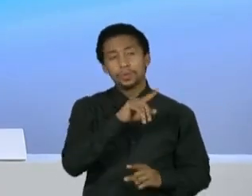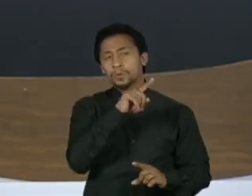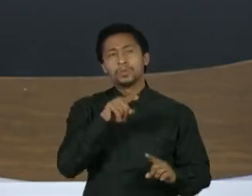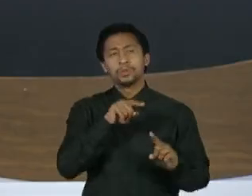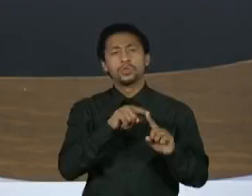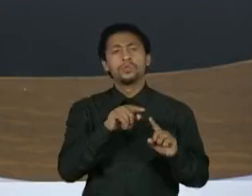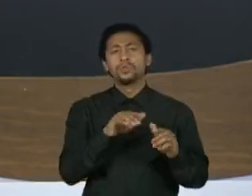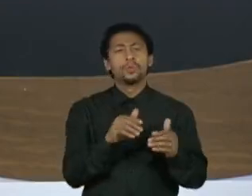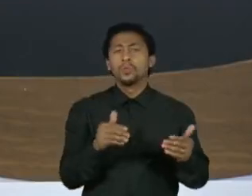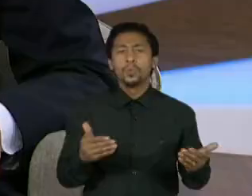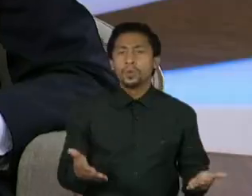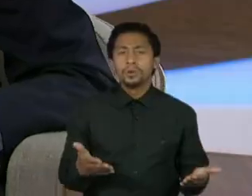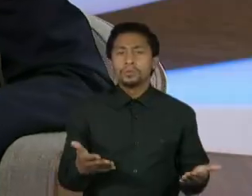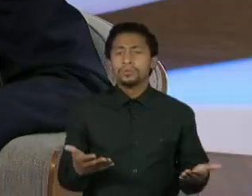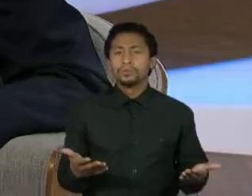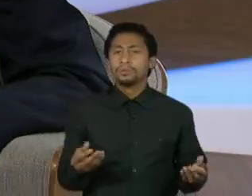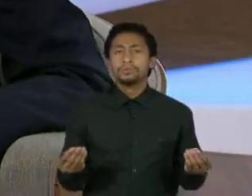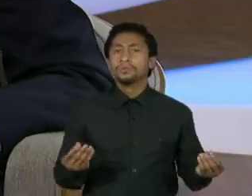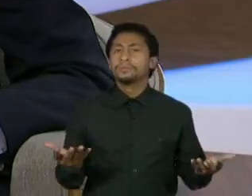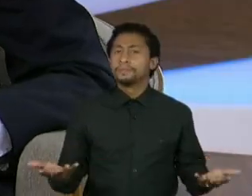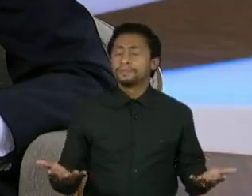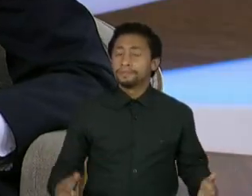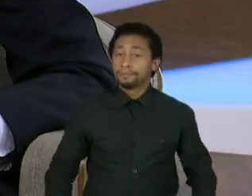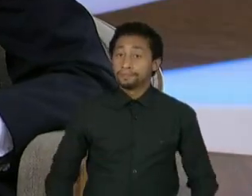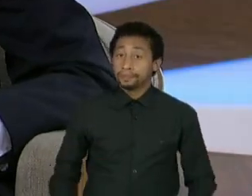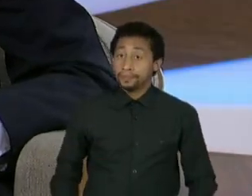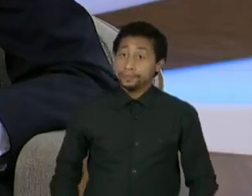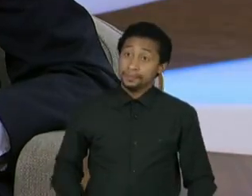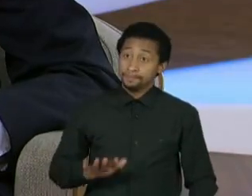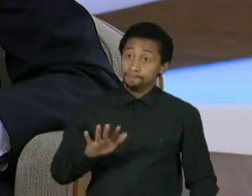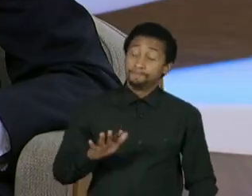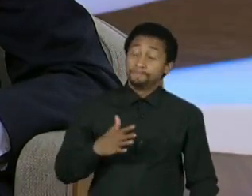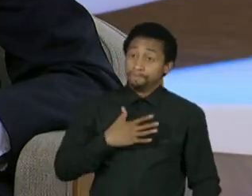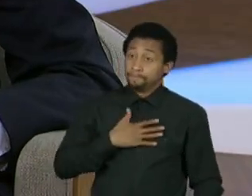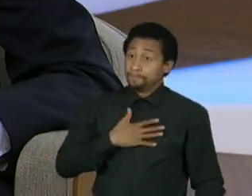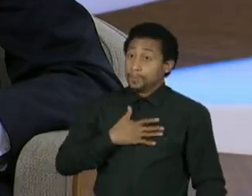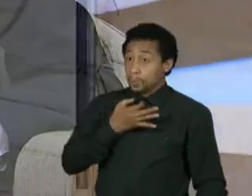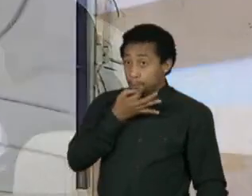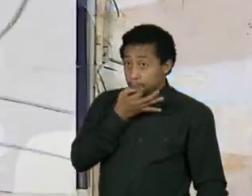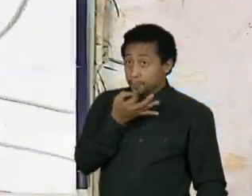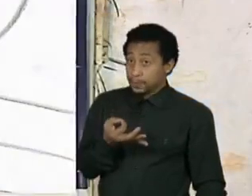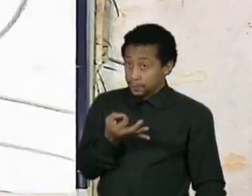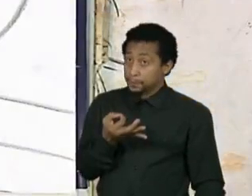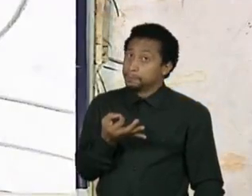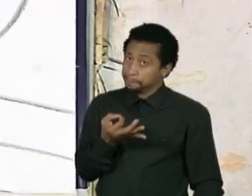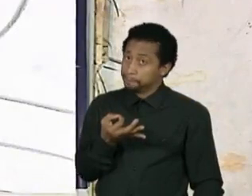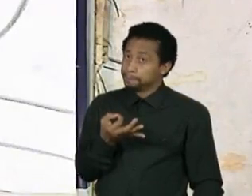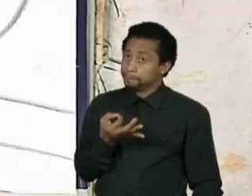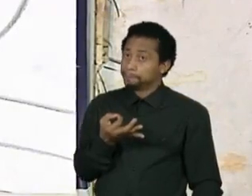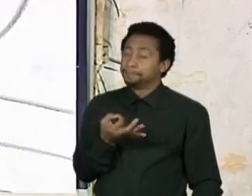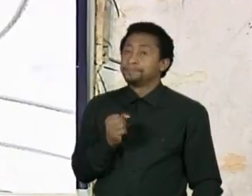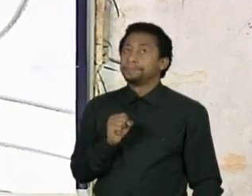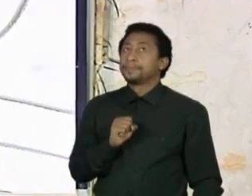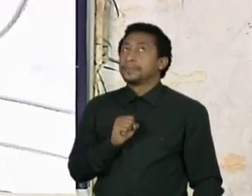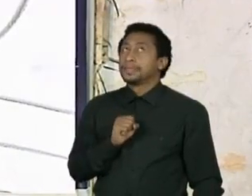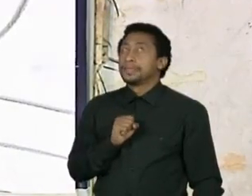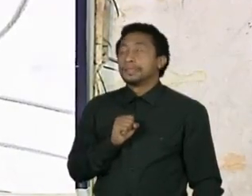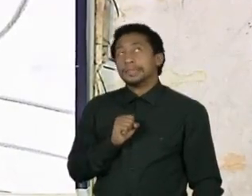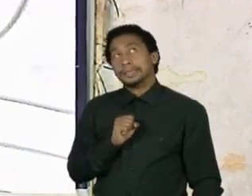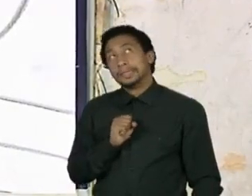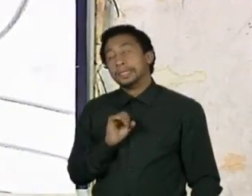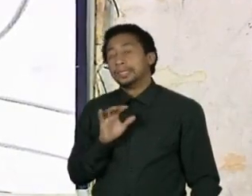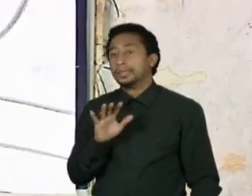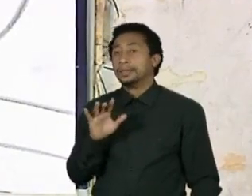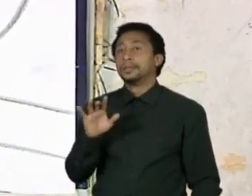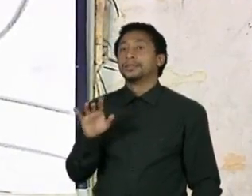Simplesmente a anexação. Eu acho que o que